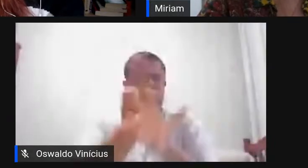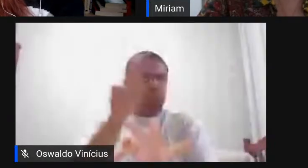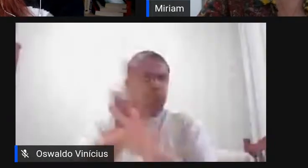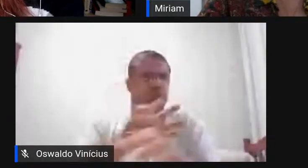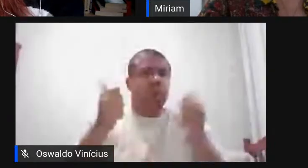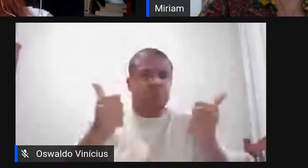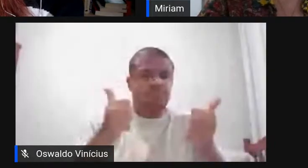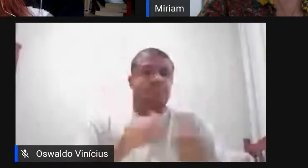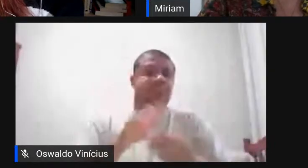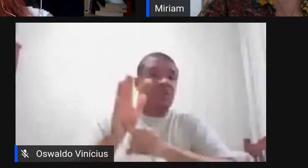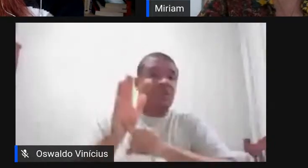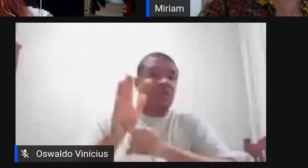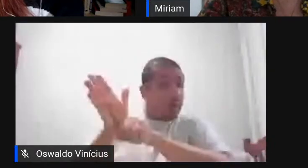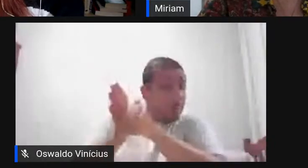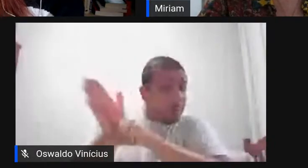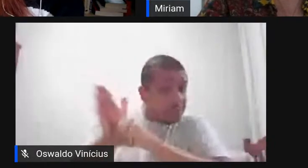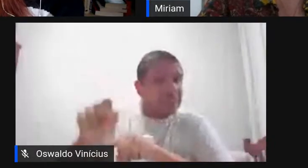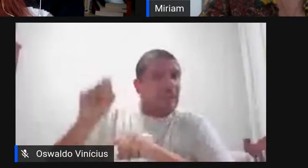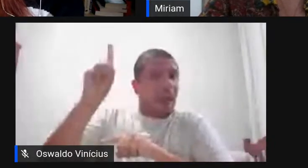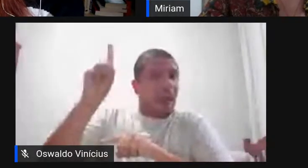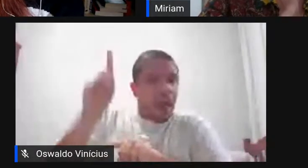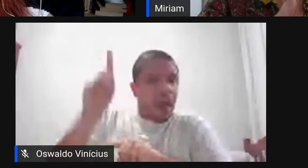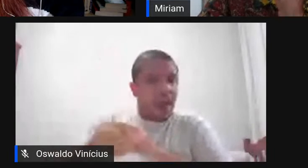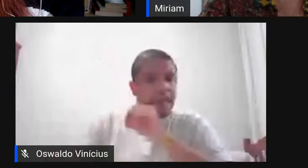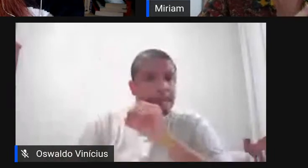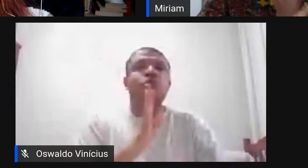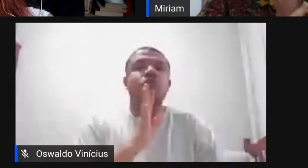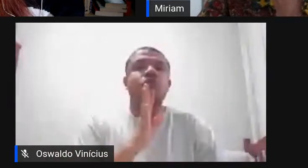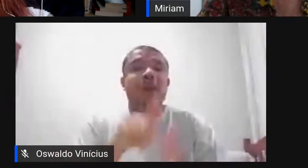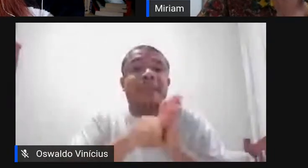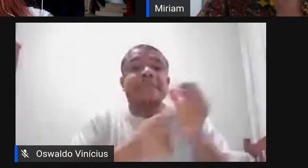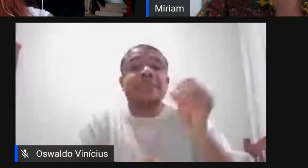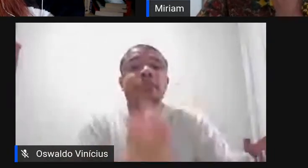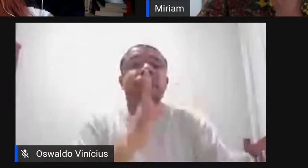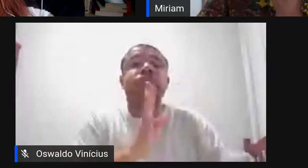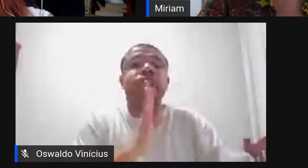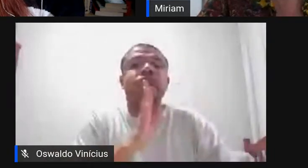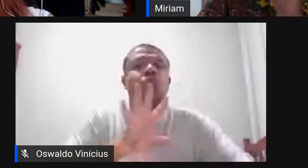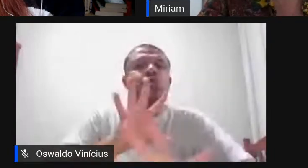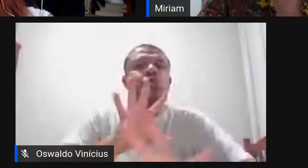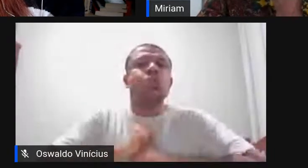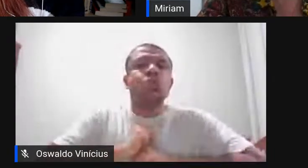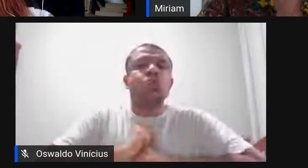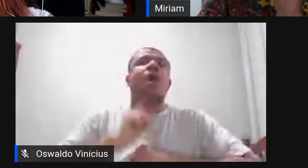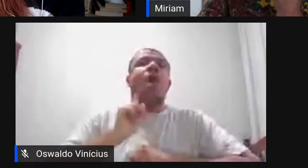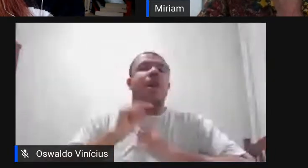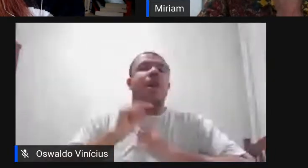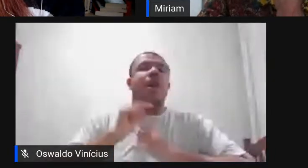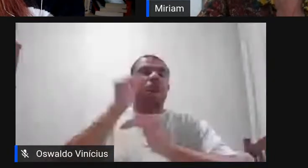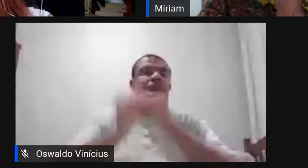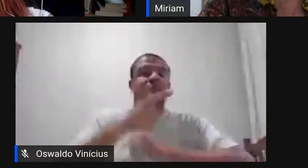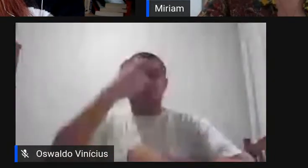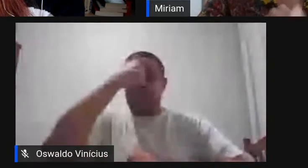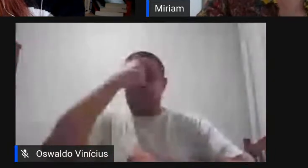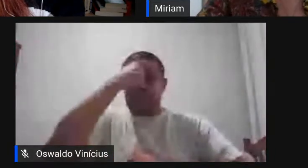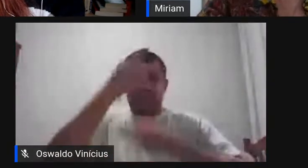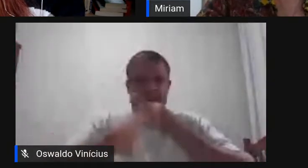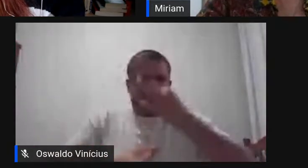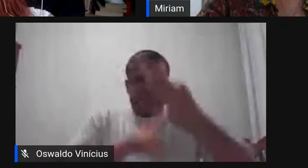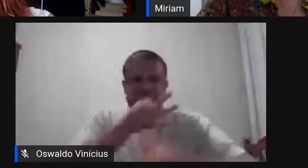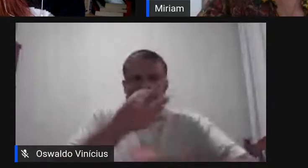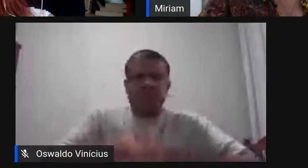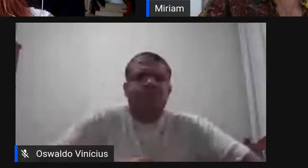pesquisar é produzir conhecimento e o objetivo disso é desenvolver o pensamento crítico e assim